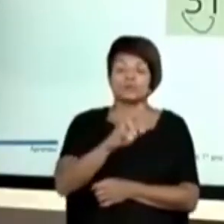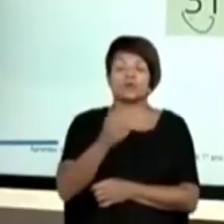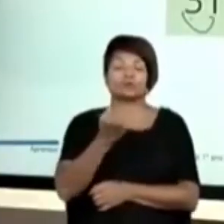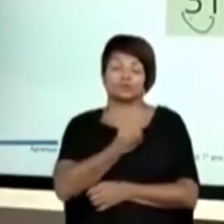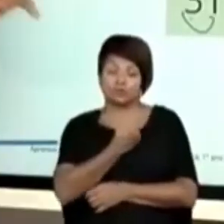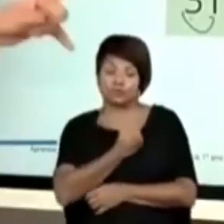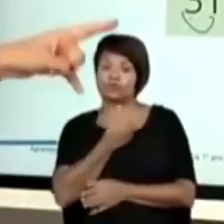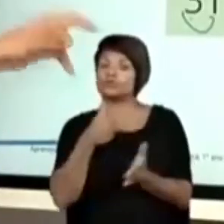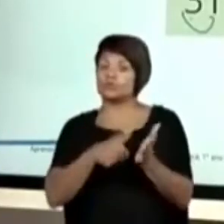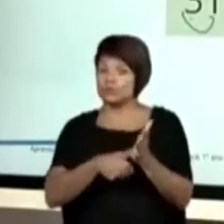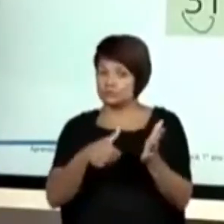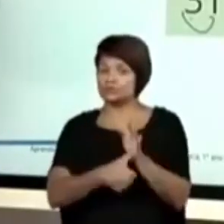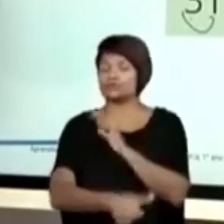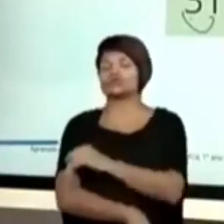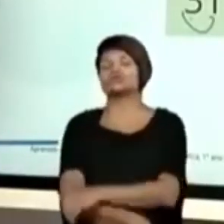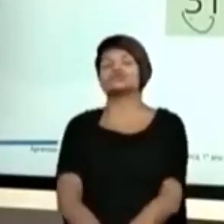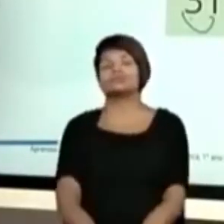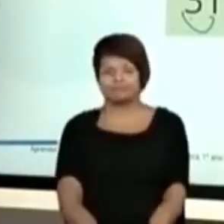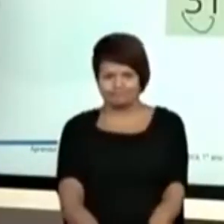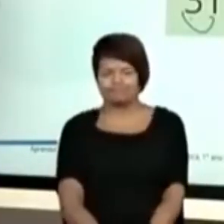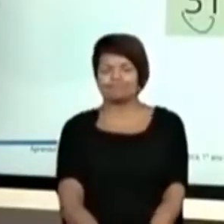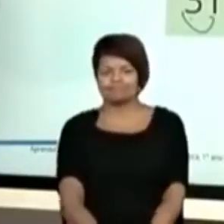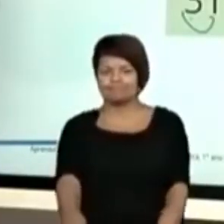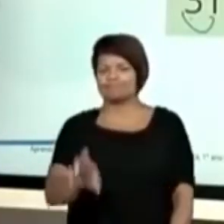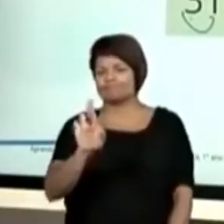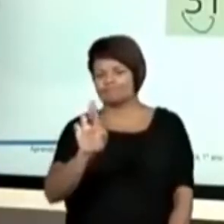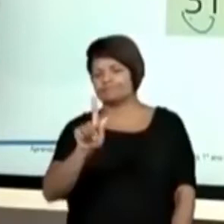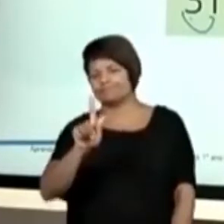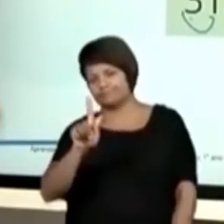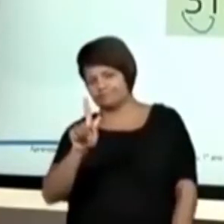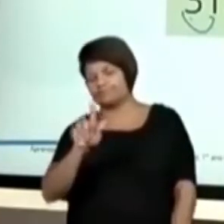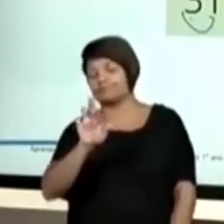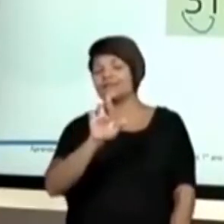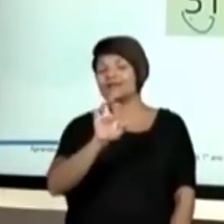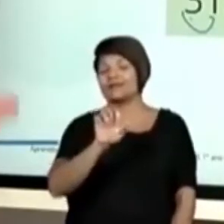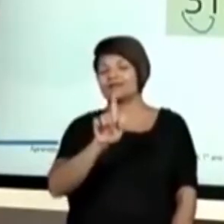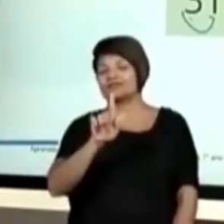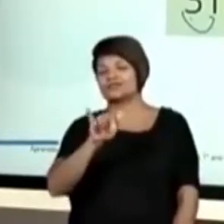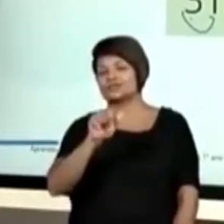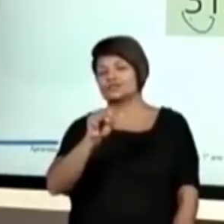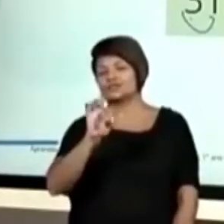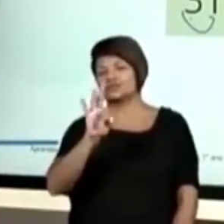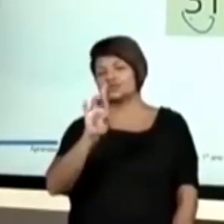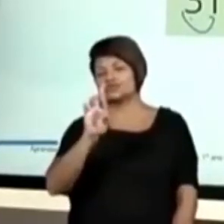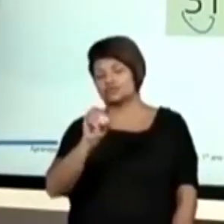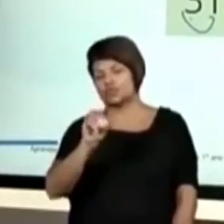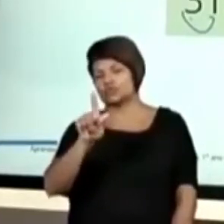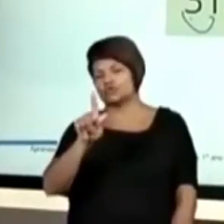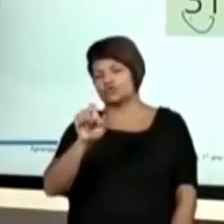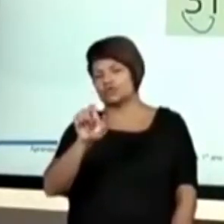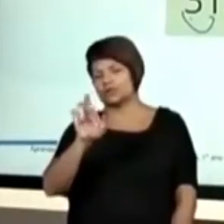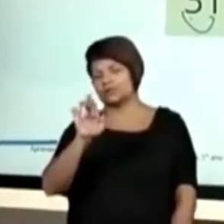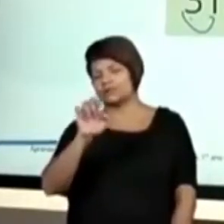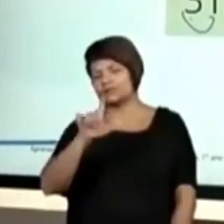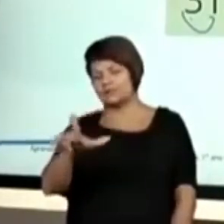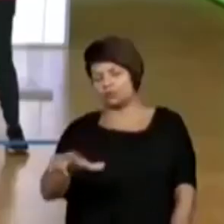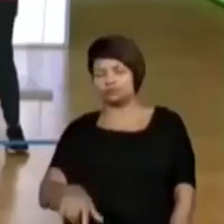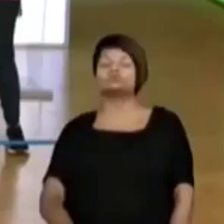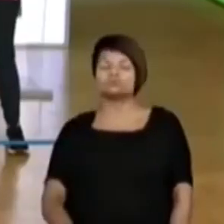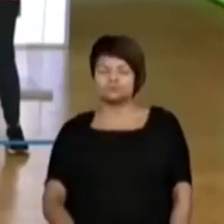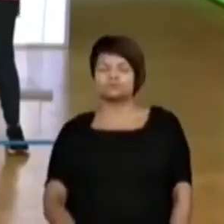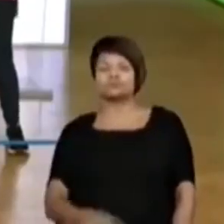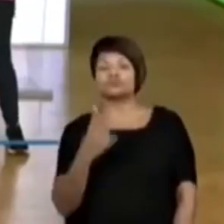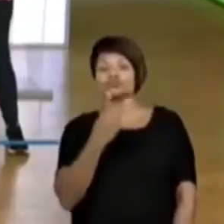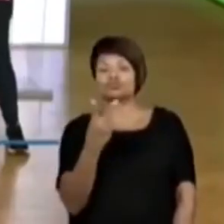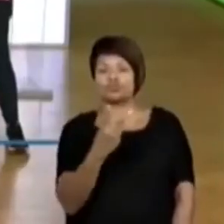números aí no nosso RG Registro Geral. E os dois números são de identificação. Agora, eu preciso da